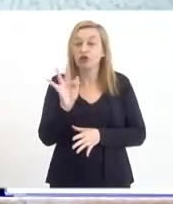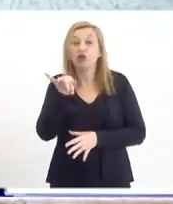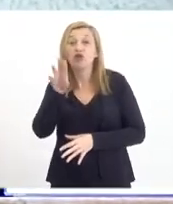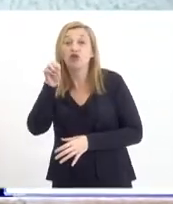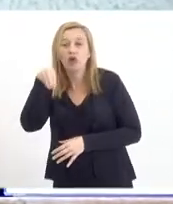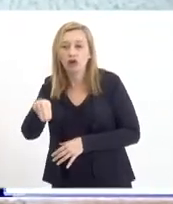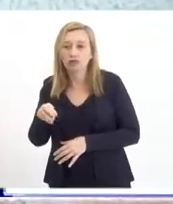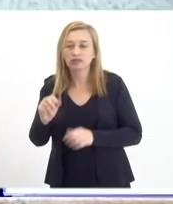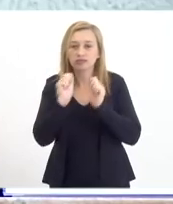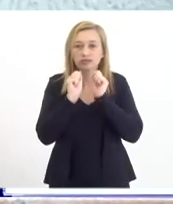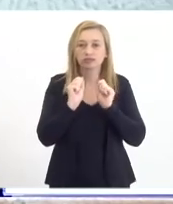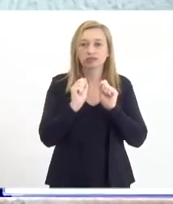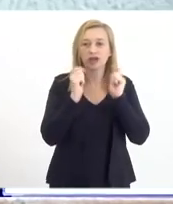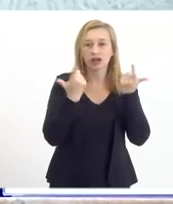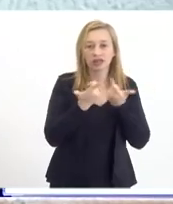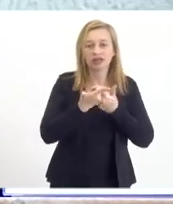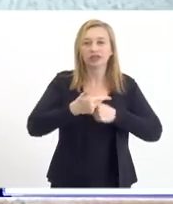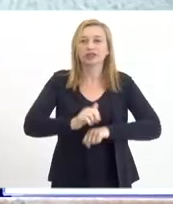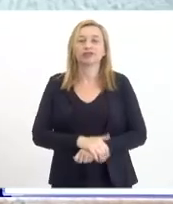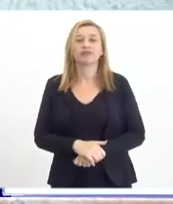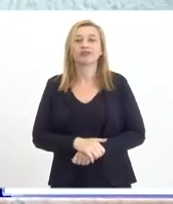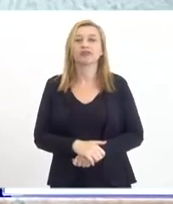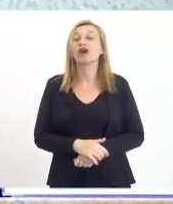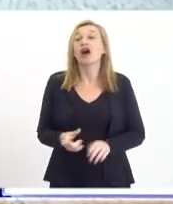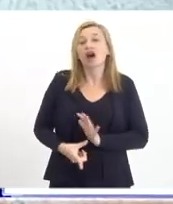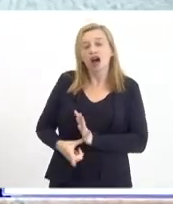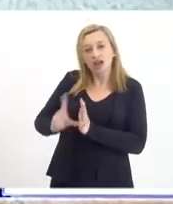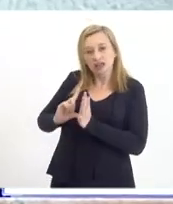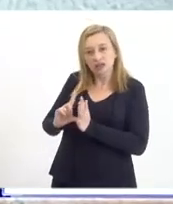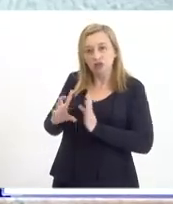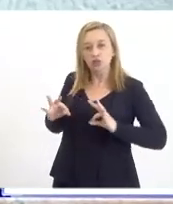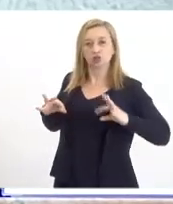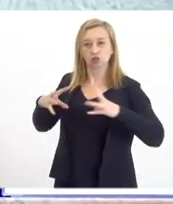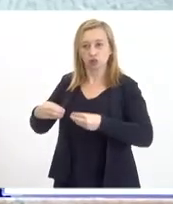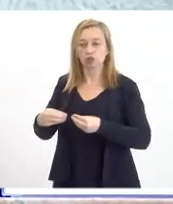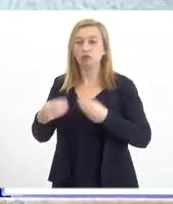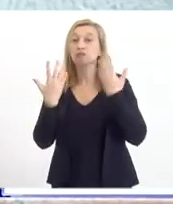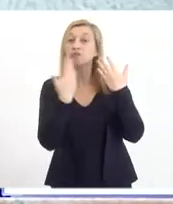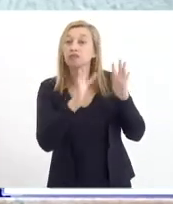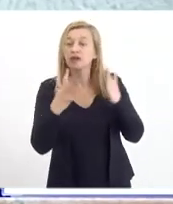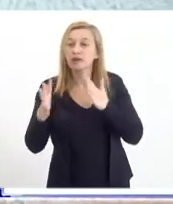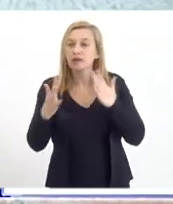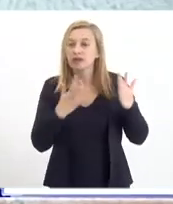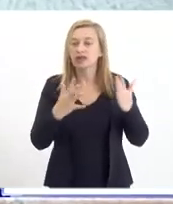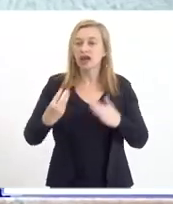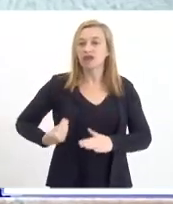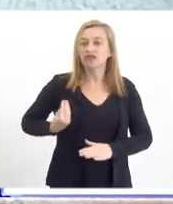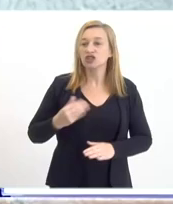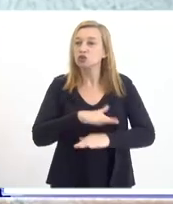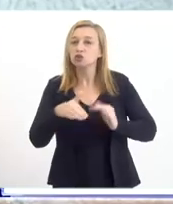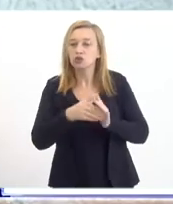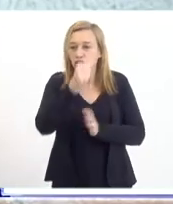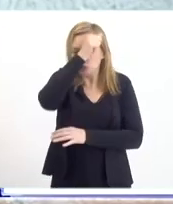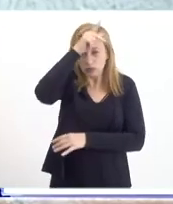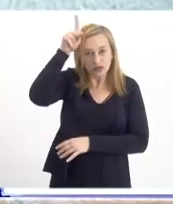da Assembleia. Quero, antes de mais nada, saudar aqui a presença dos prefeitos,